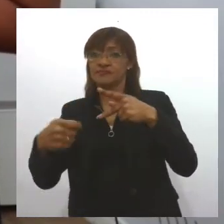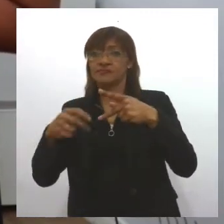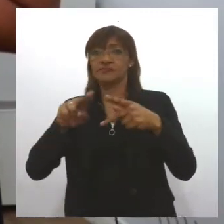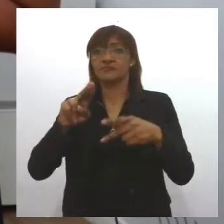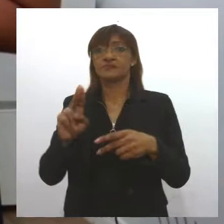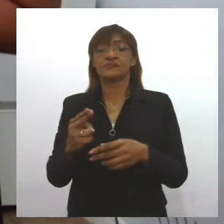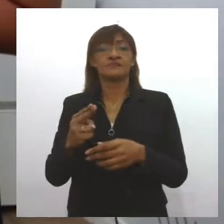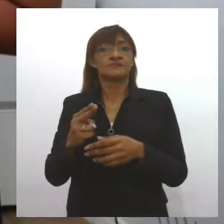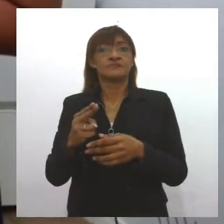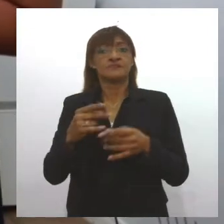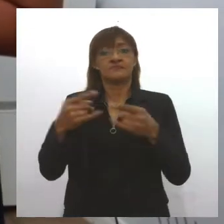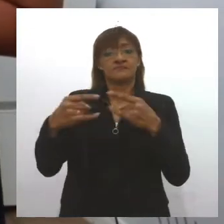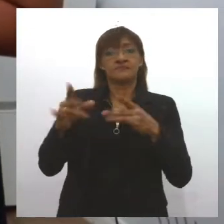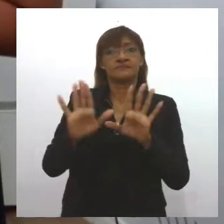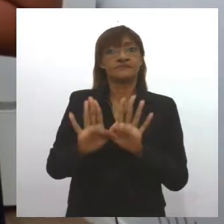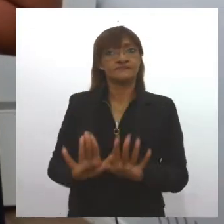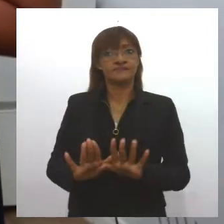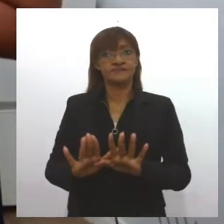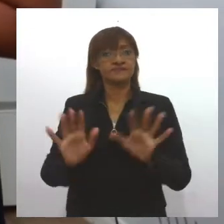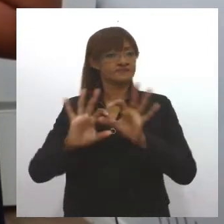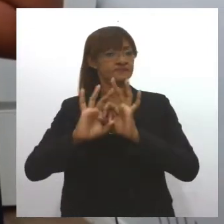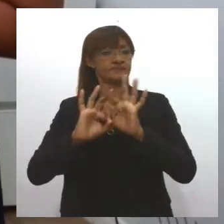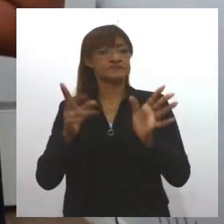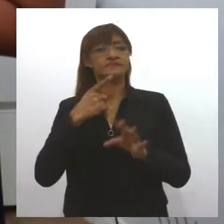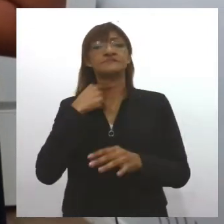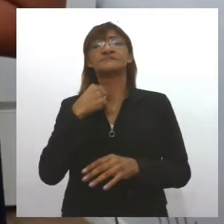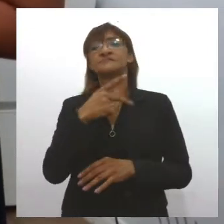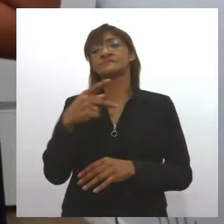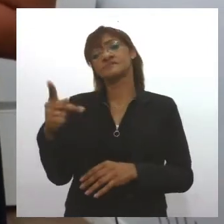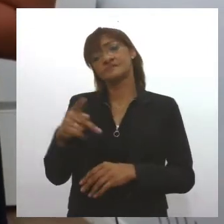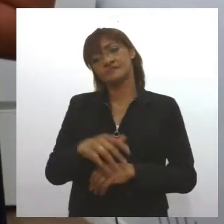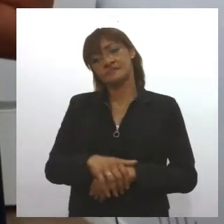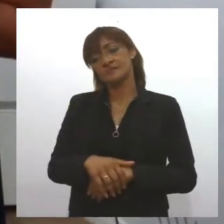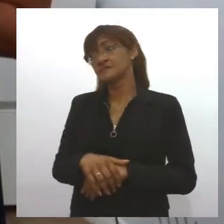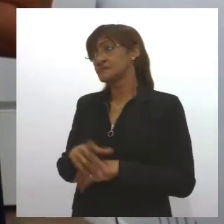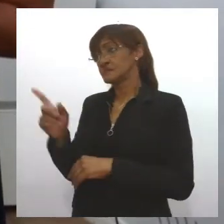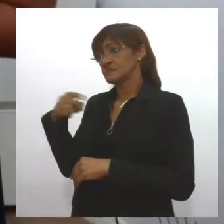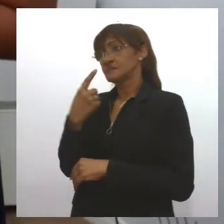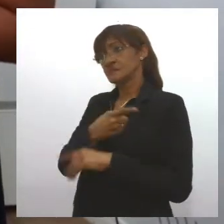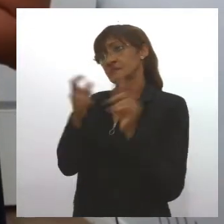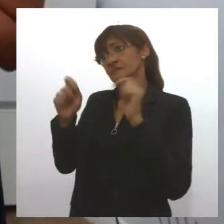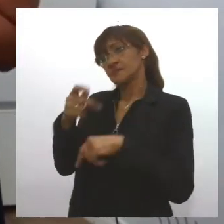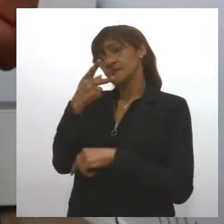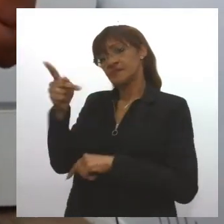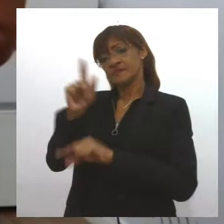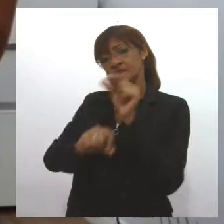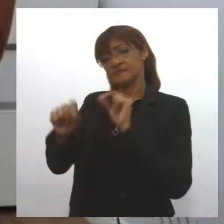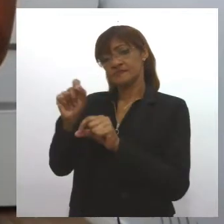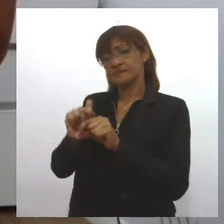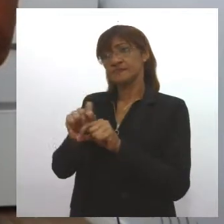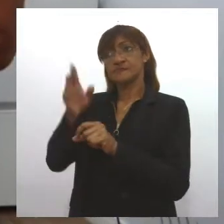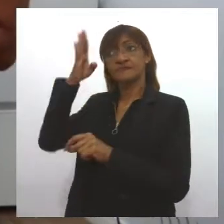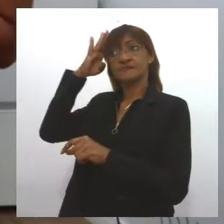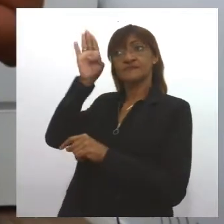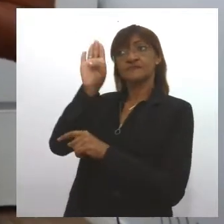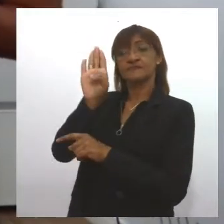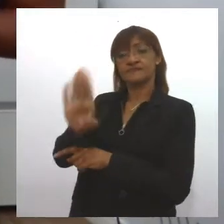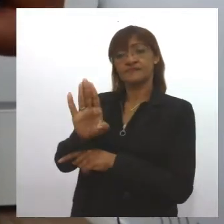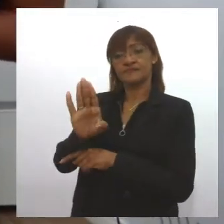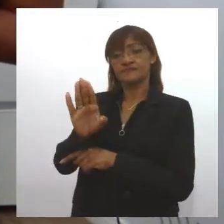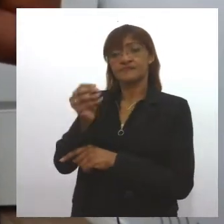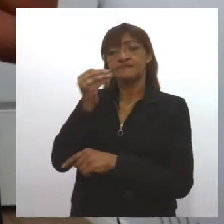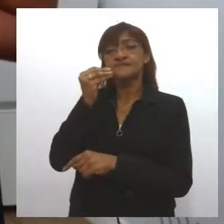definir de que maneira ele pode transferir. Esse dinheiro para lá. A gente pode dizer então que a principal vantagem